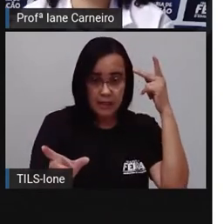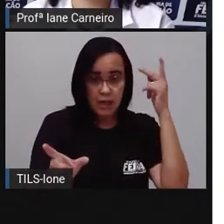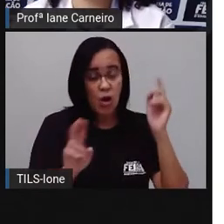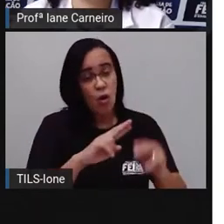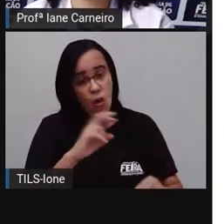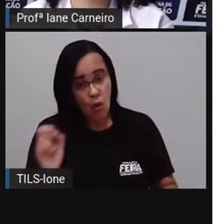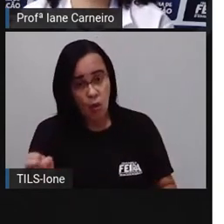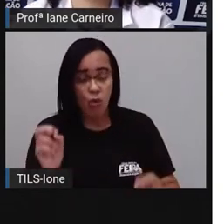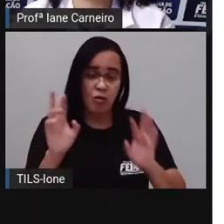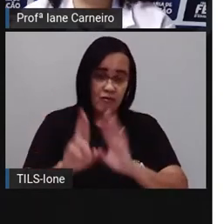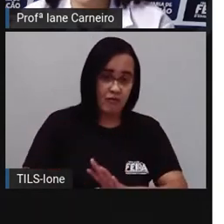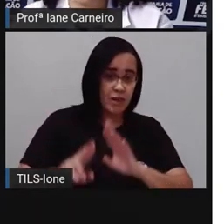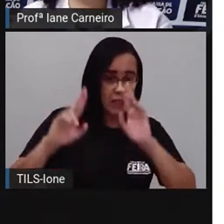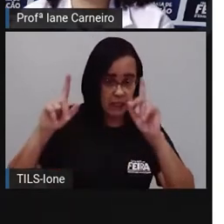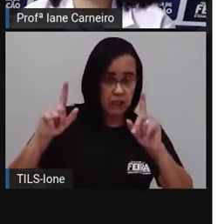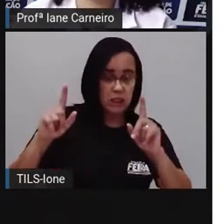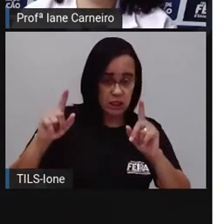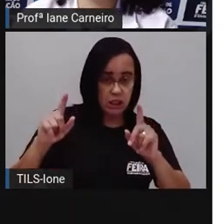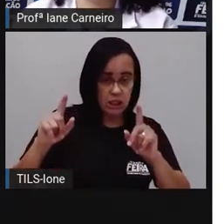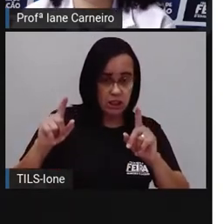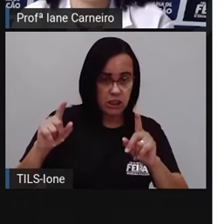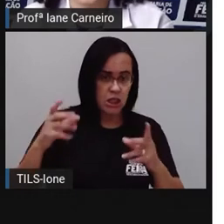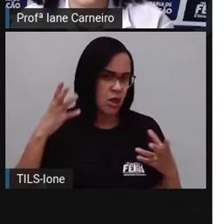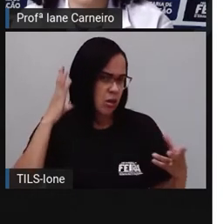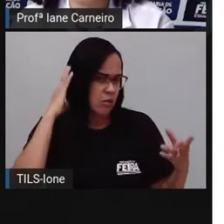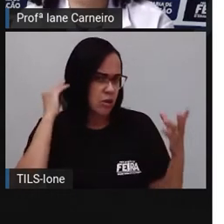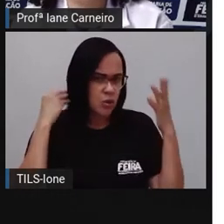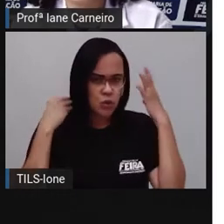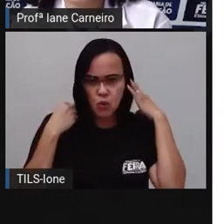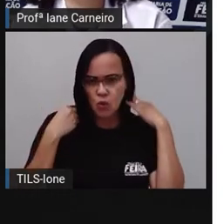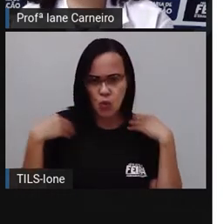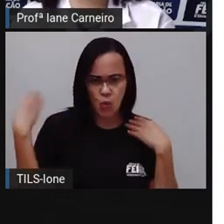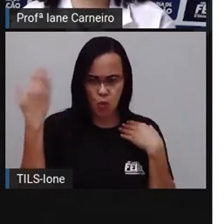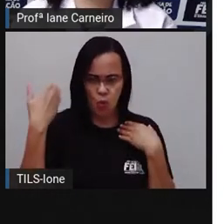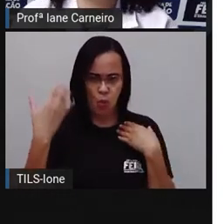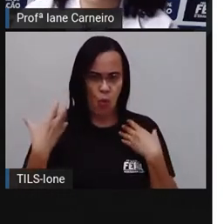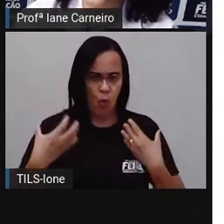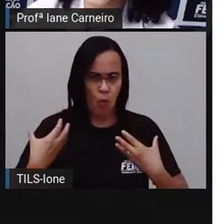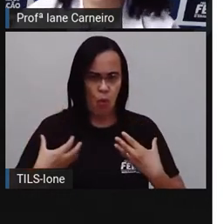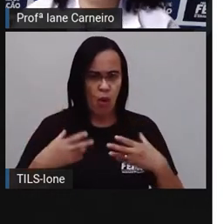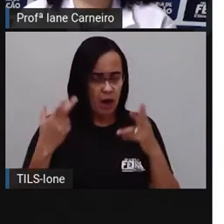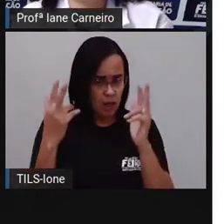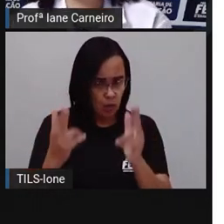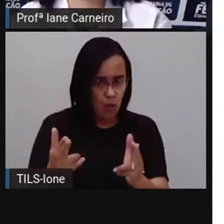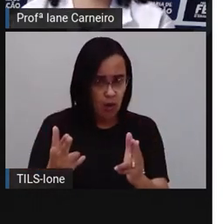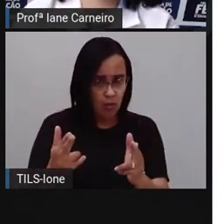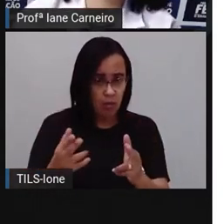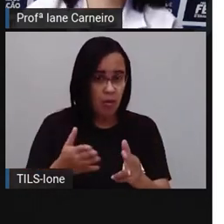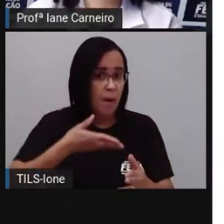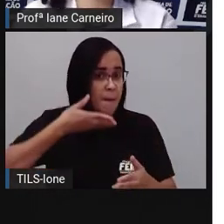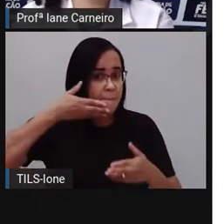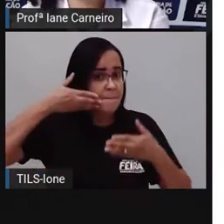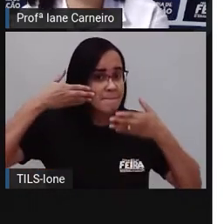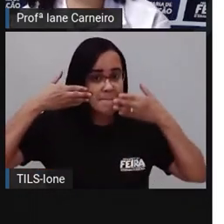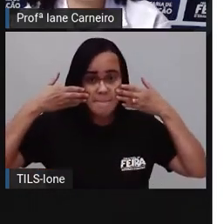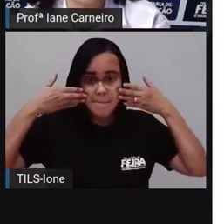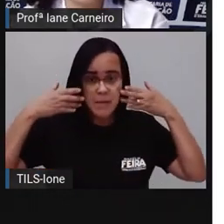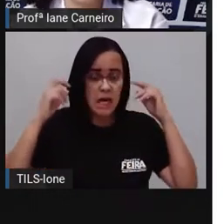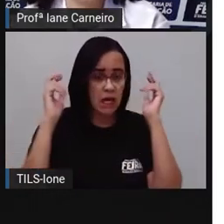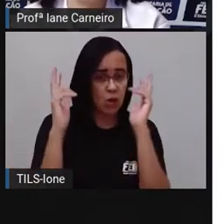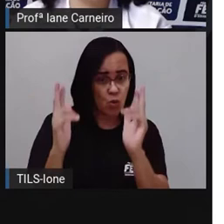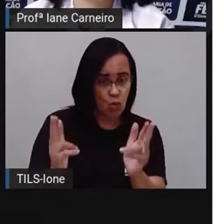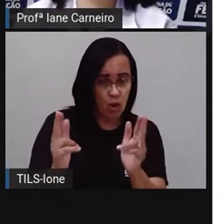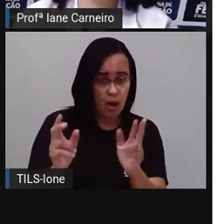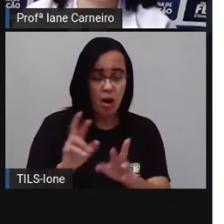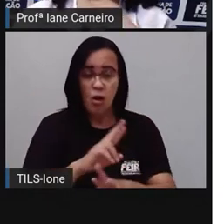O cabelo dela, o seu cabelo também é crespo como o dela? Sua pele é negra como a dela? Ou qual é a cor da sua